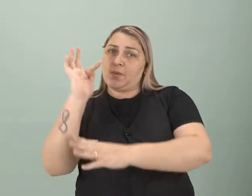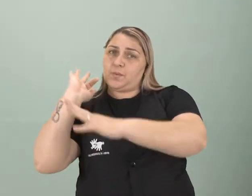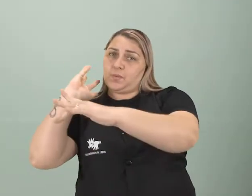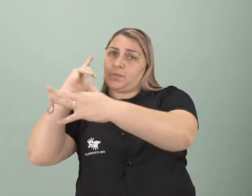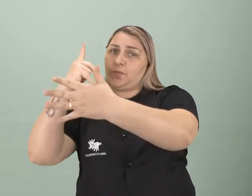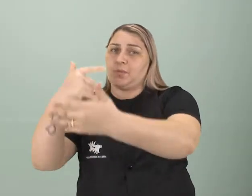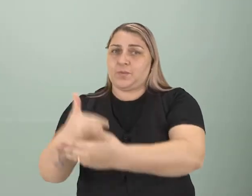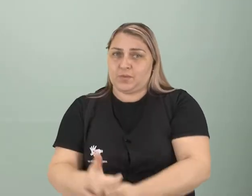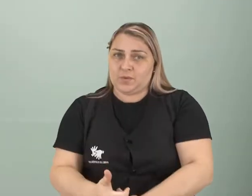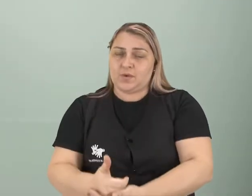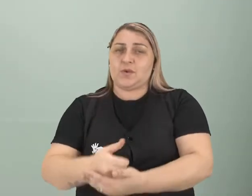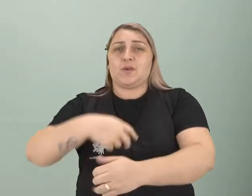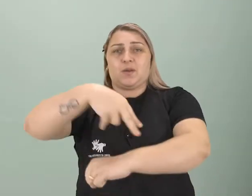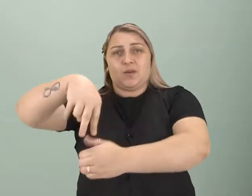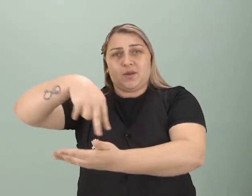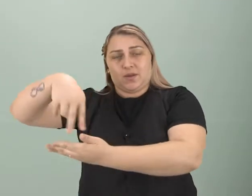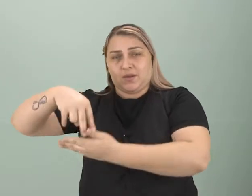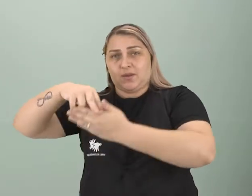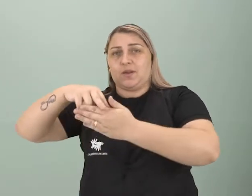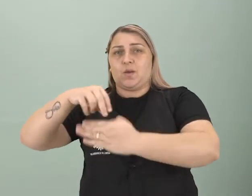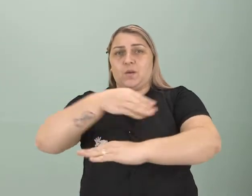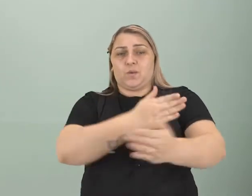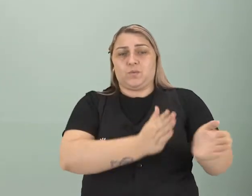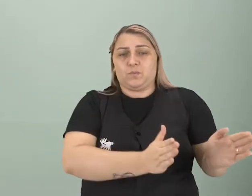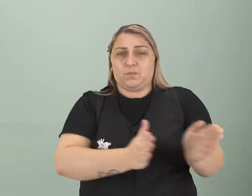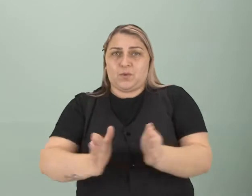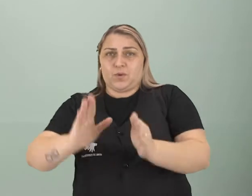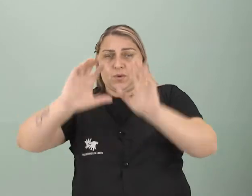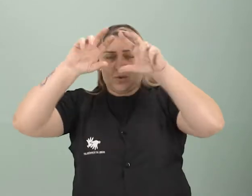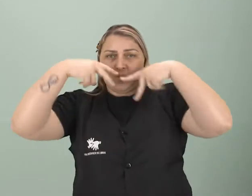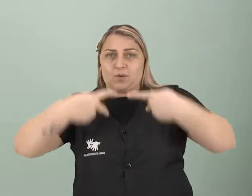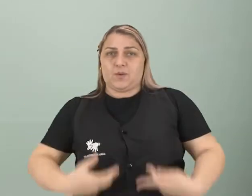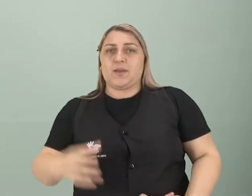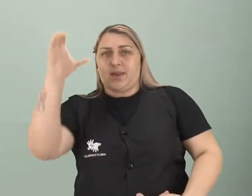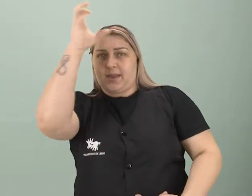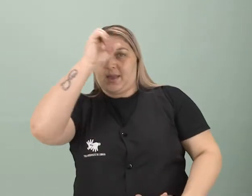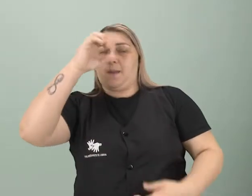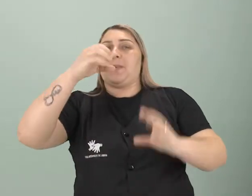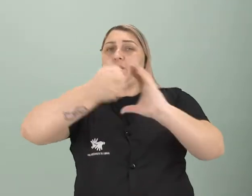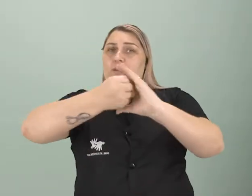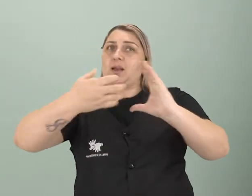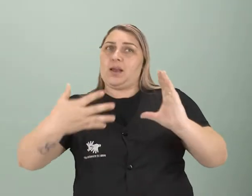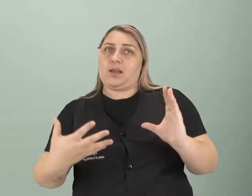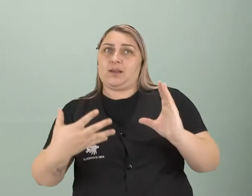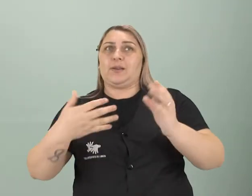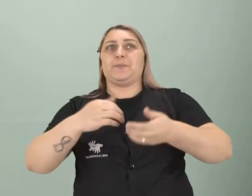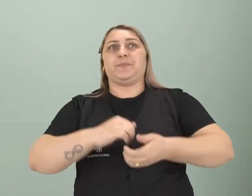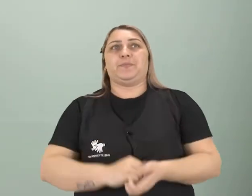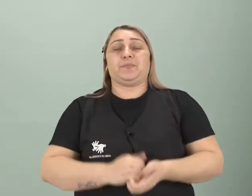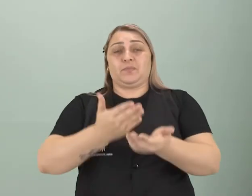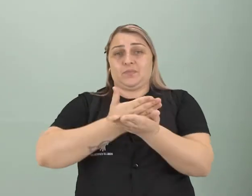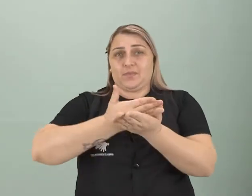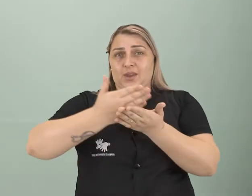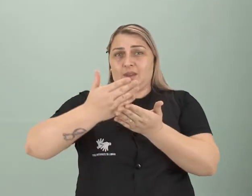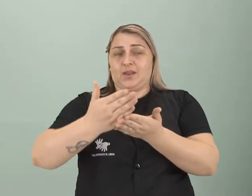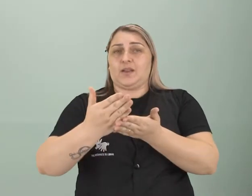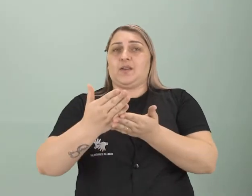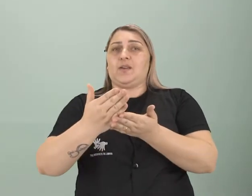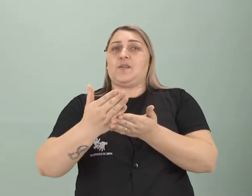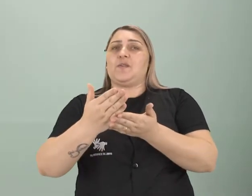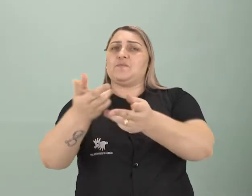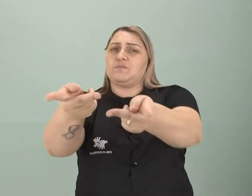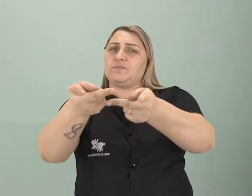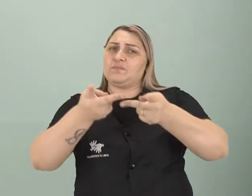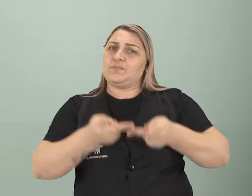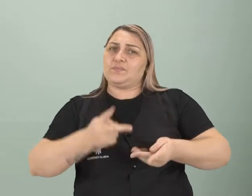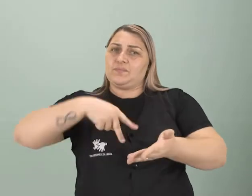danças durante o nosso período da humanidade e aprender um pouco sobre as suas características. Para iniciar, eu quero te fazer um